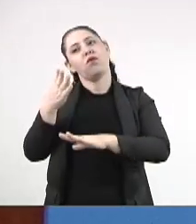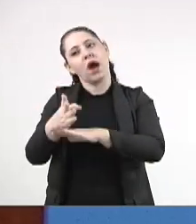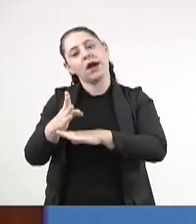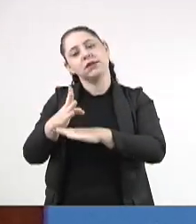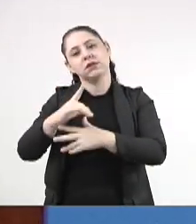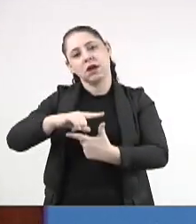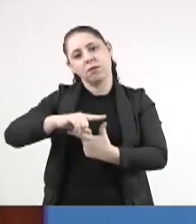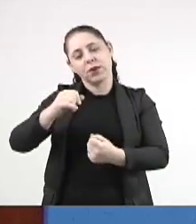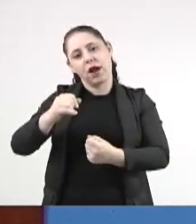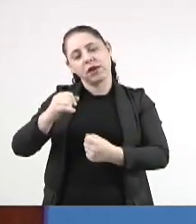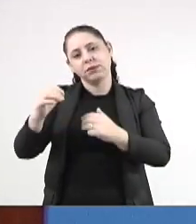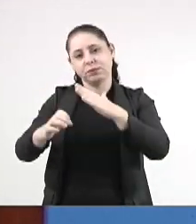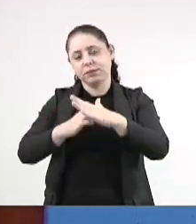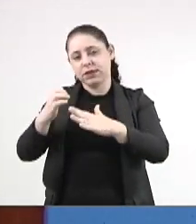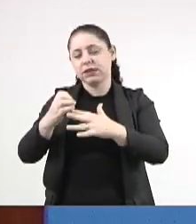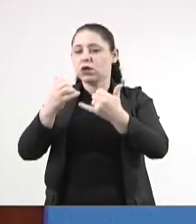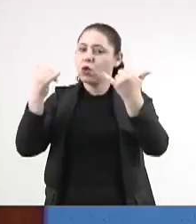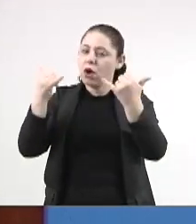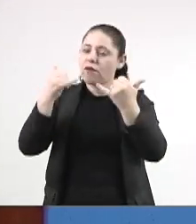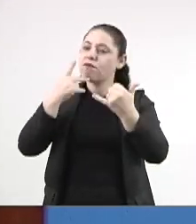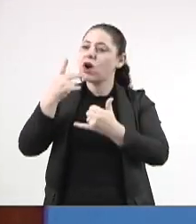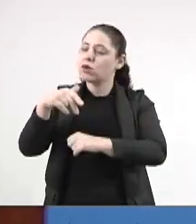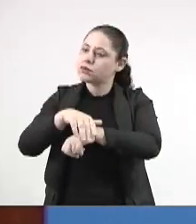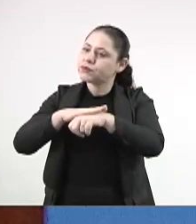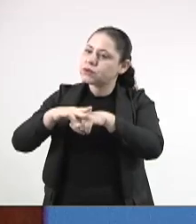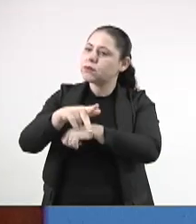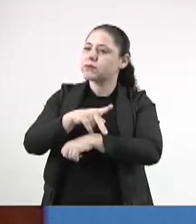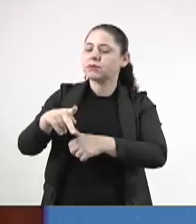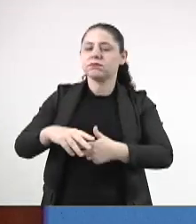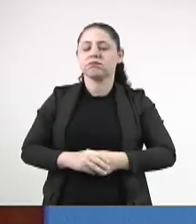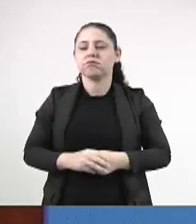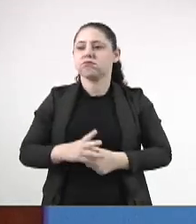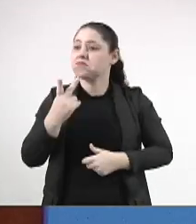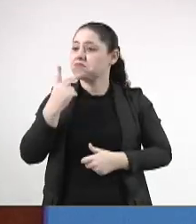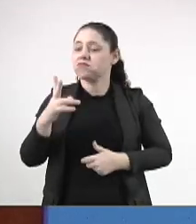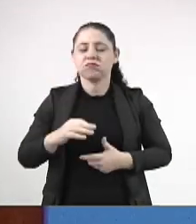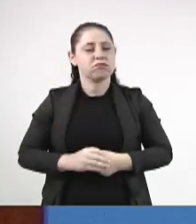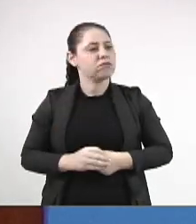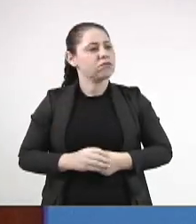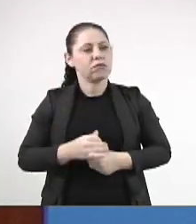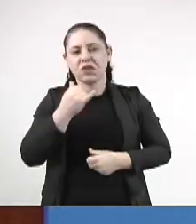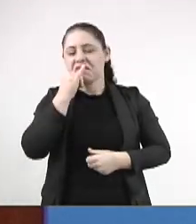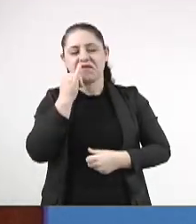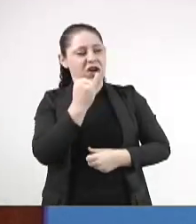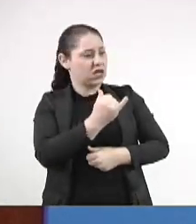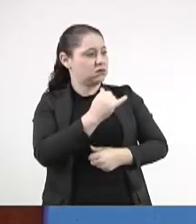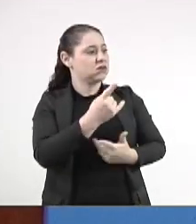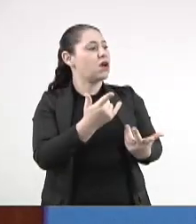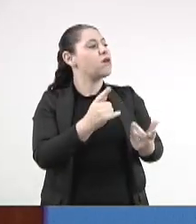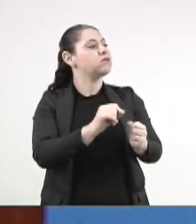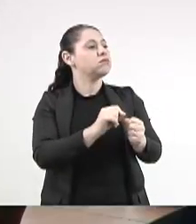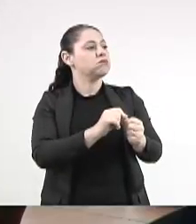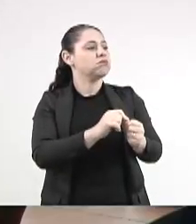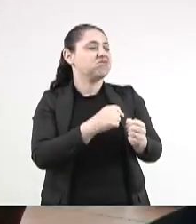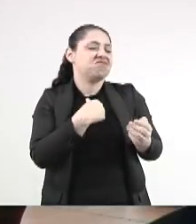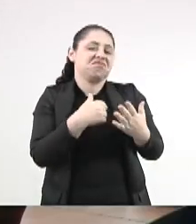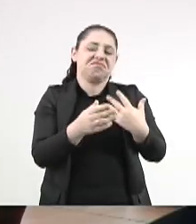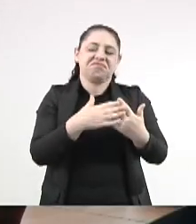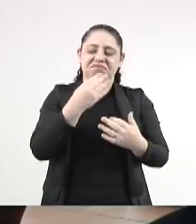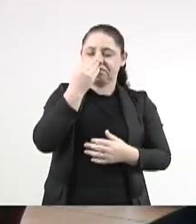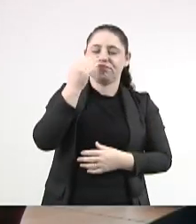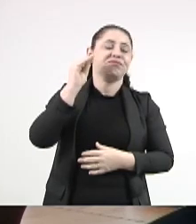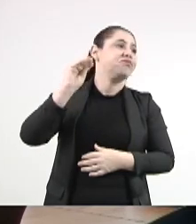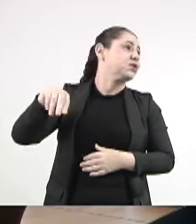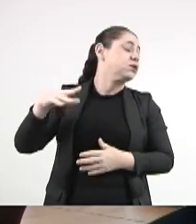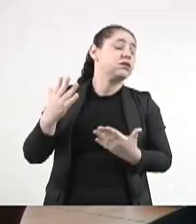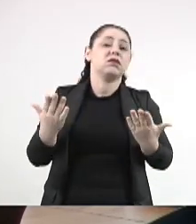falei com o presidente, a Energiza notifica, e eles não estão nem aí. As operadoras não